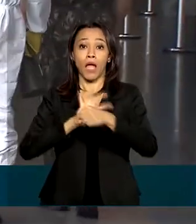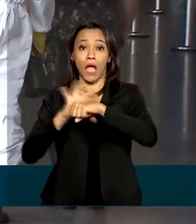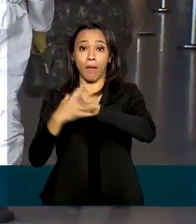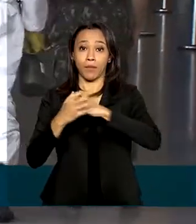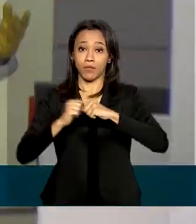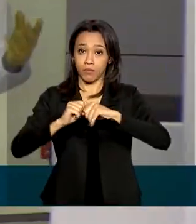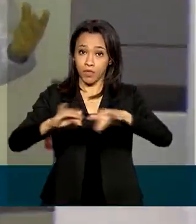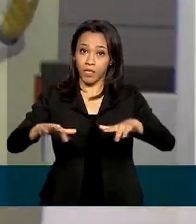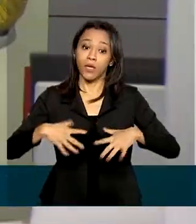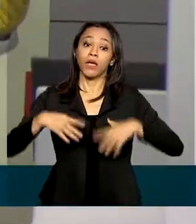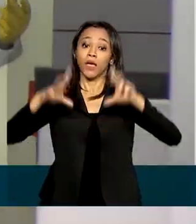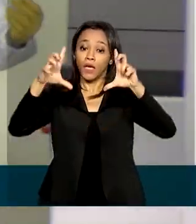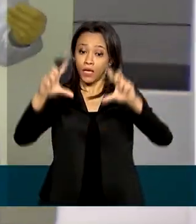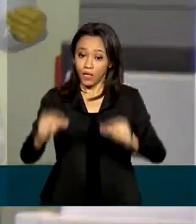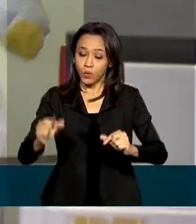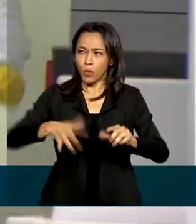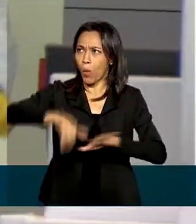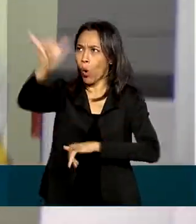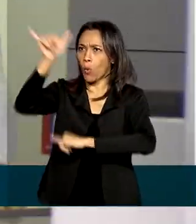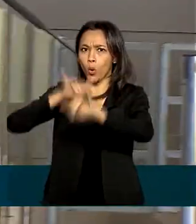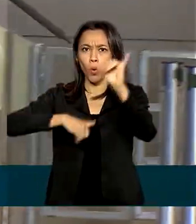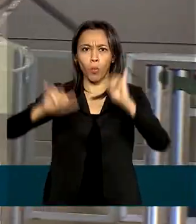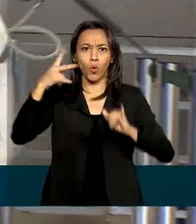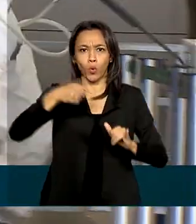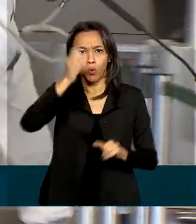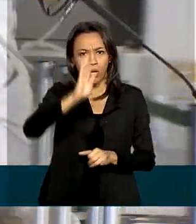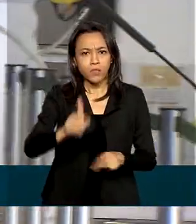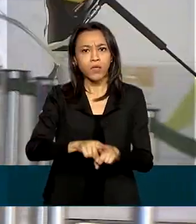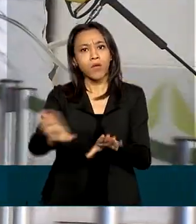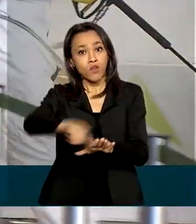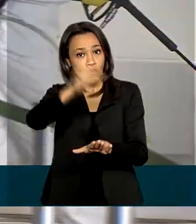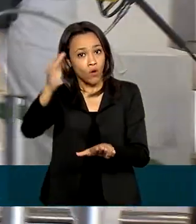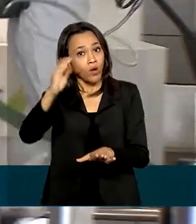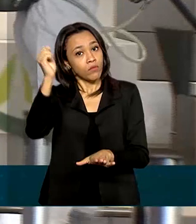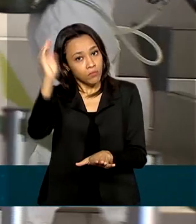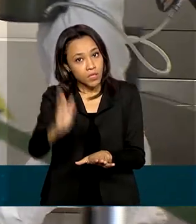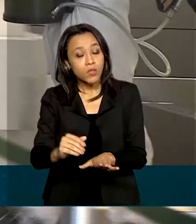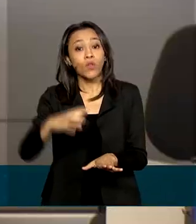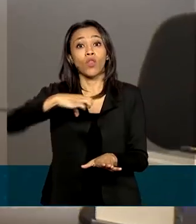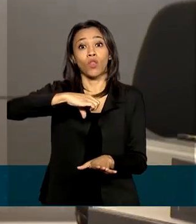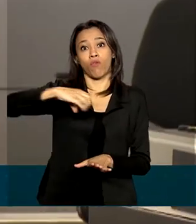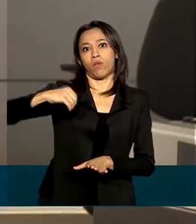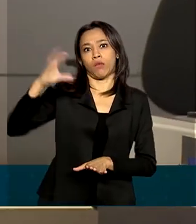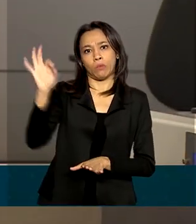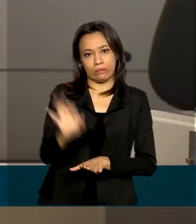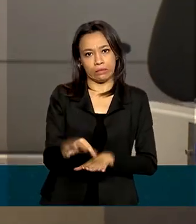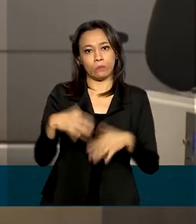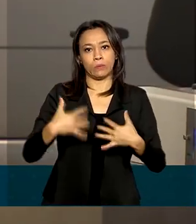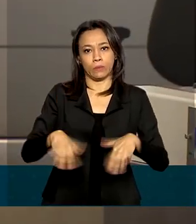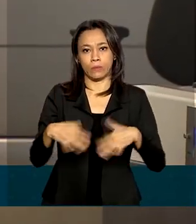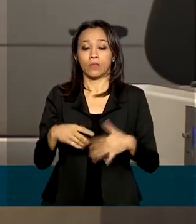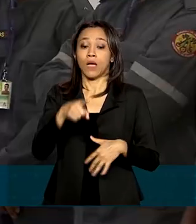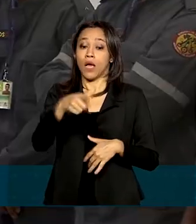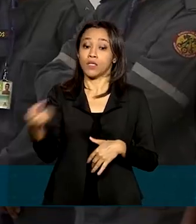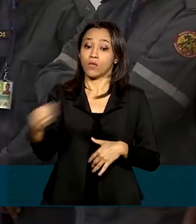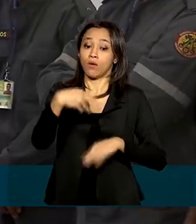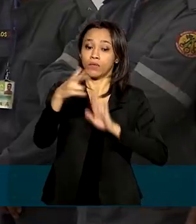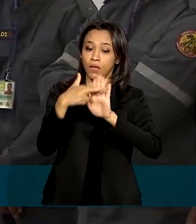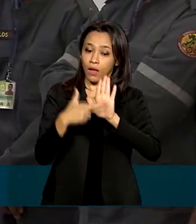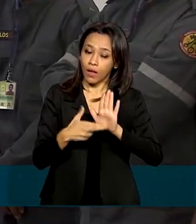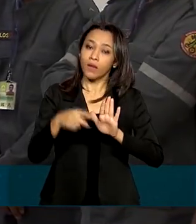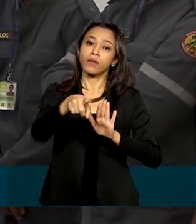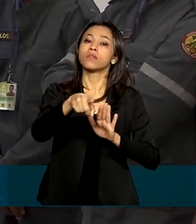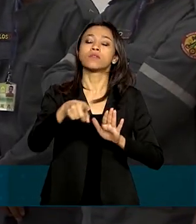domésticos e internacionais em mais de 90%. As novas medidas sanitárias para voos e